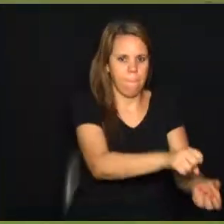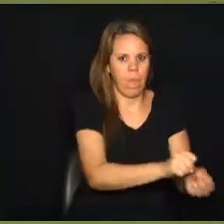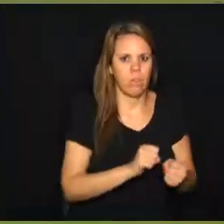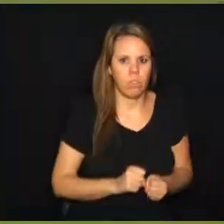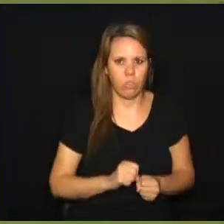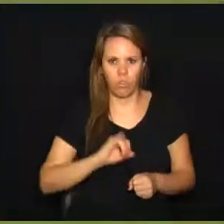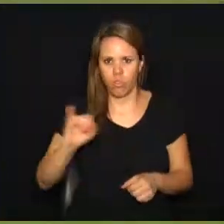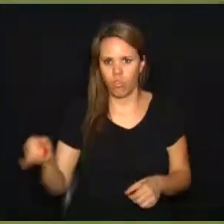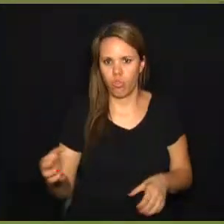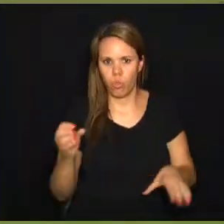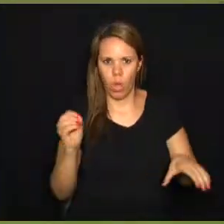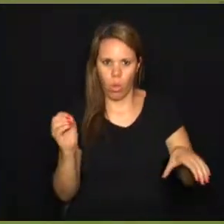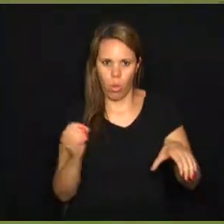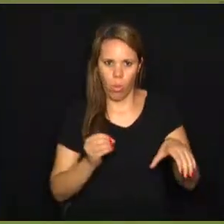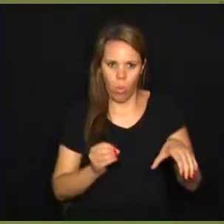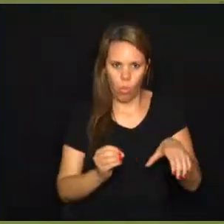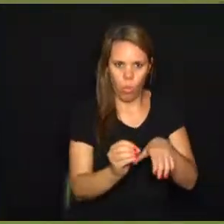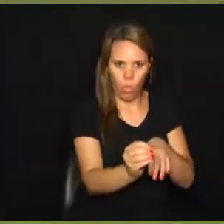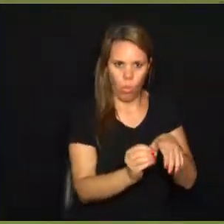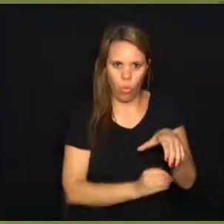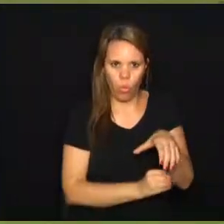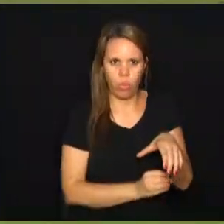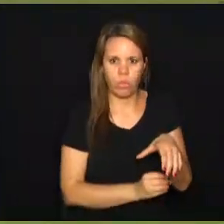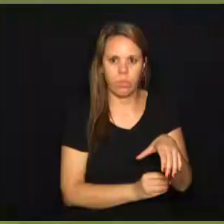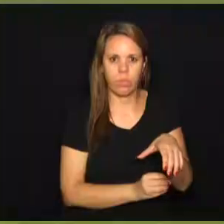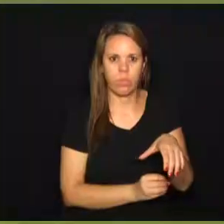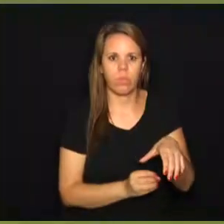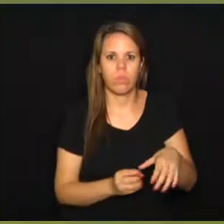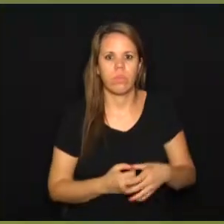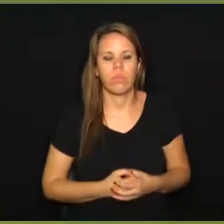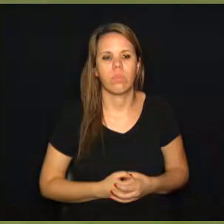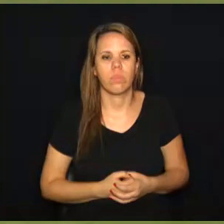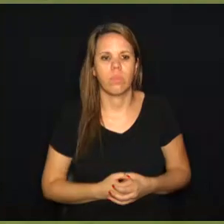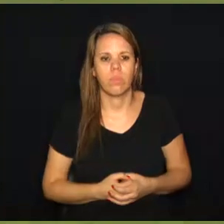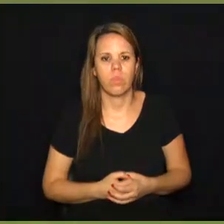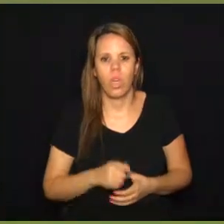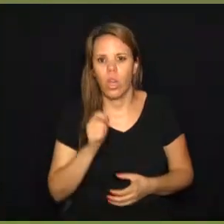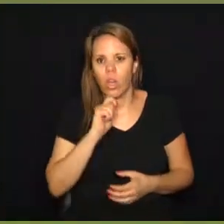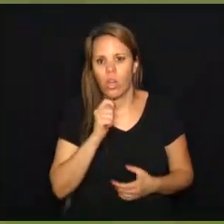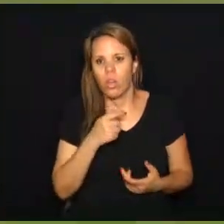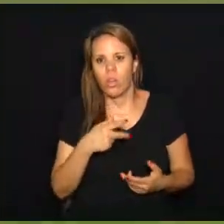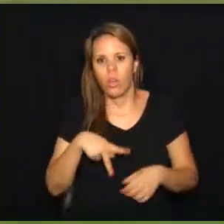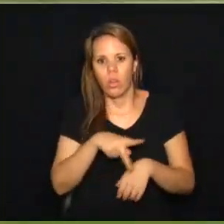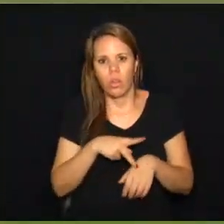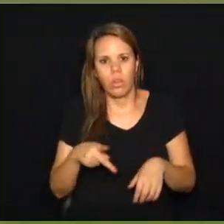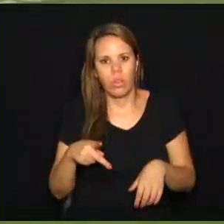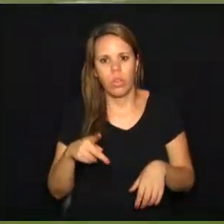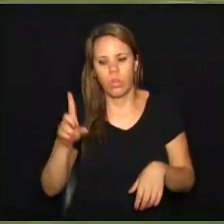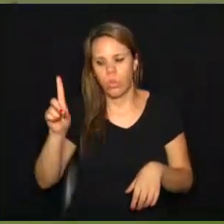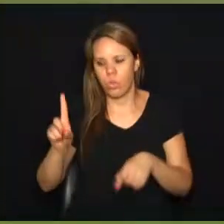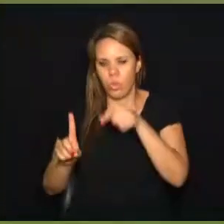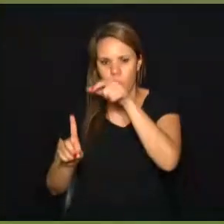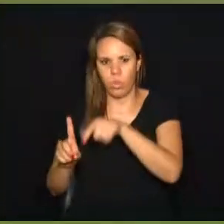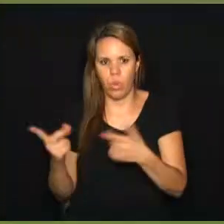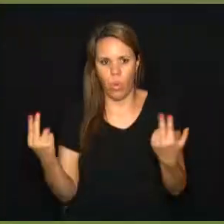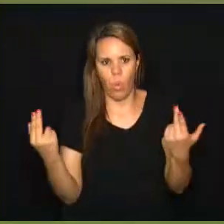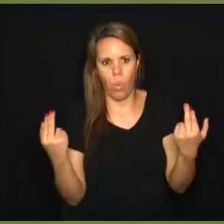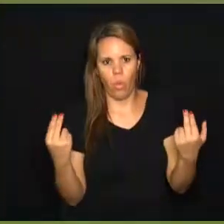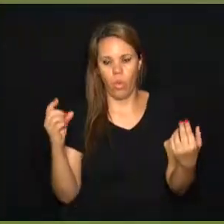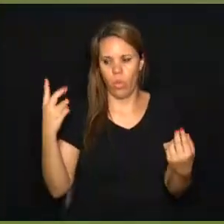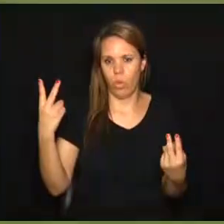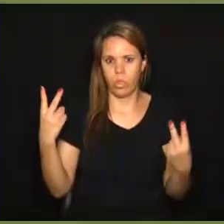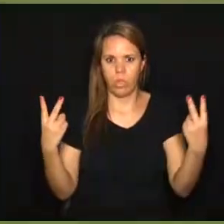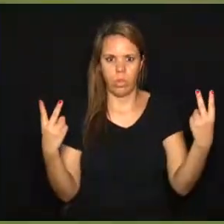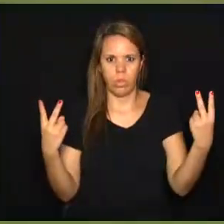Paulo colocou a bola de um lado e o goleiro do outro. O argentino Emanuel Biancucci deixou tudo igual, 2 a